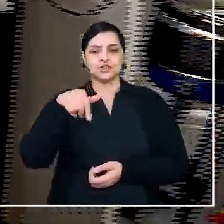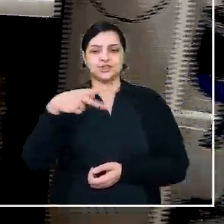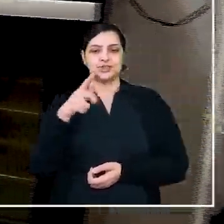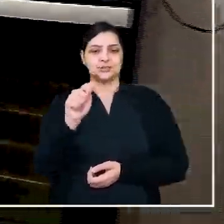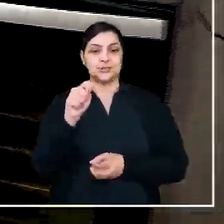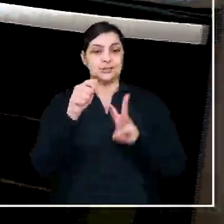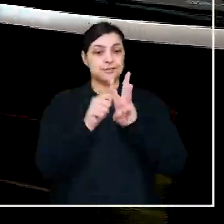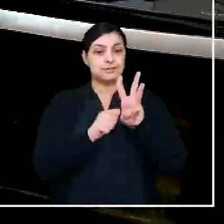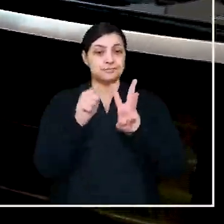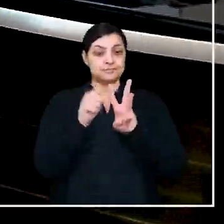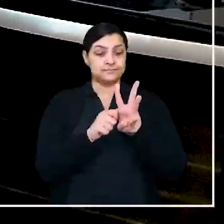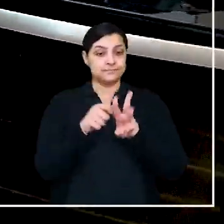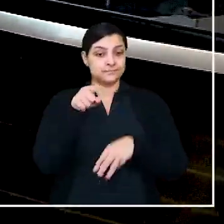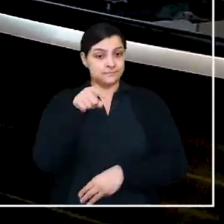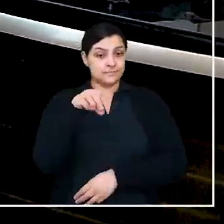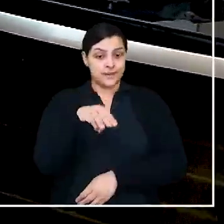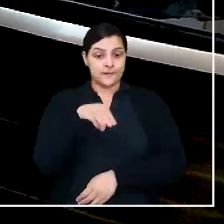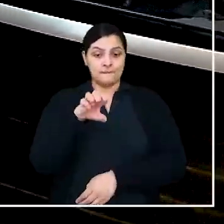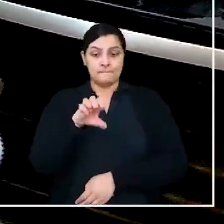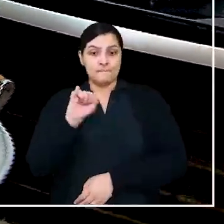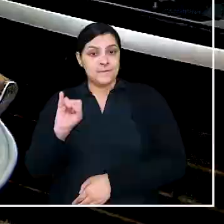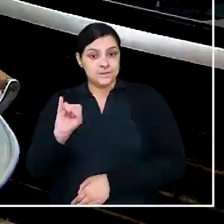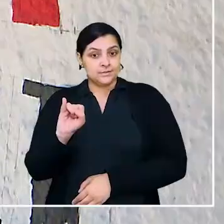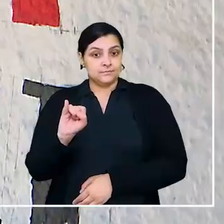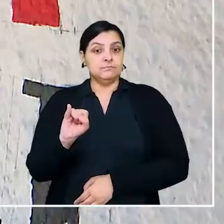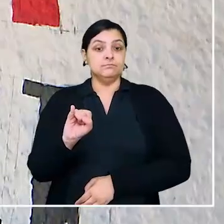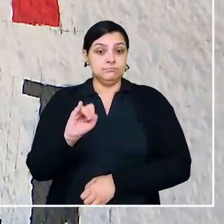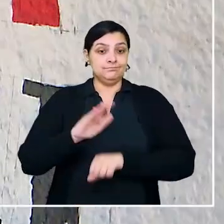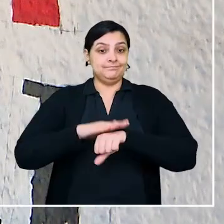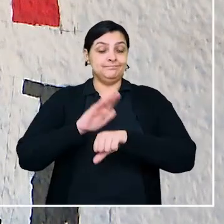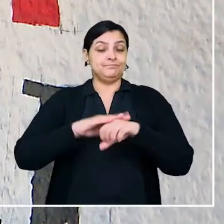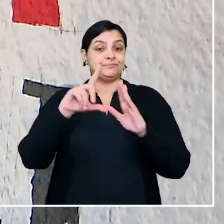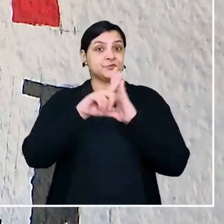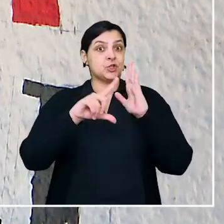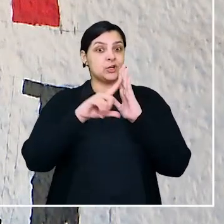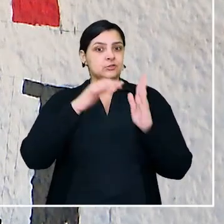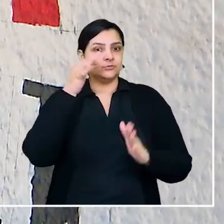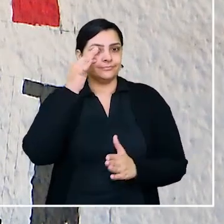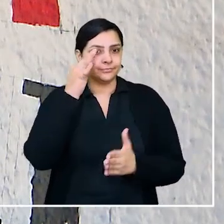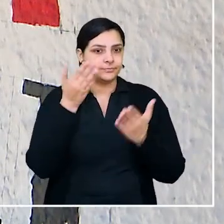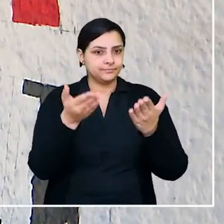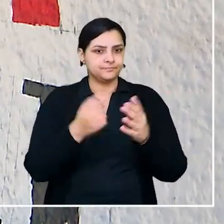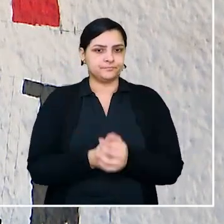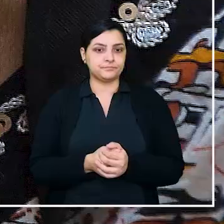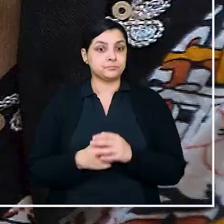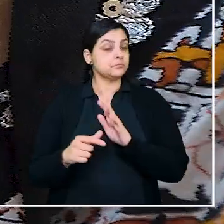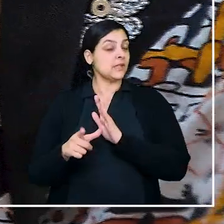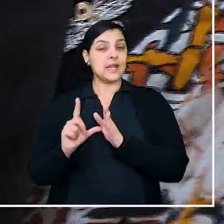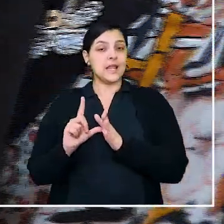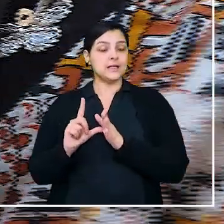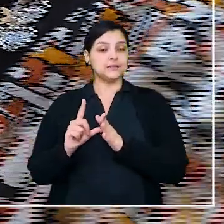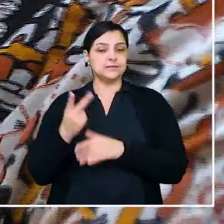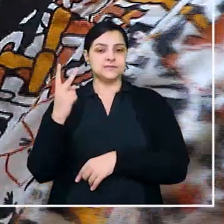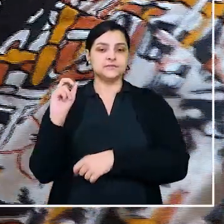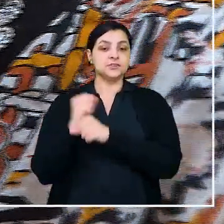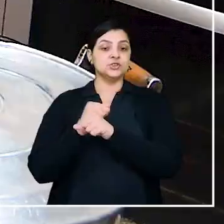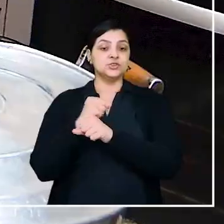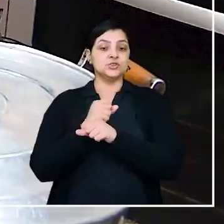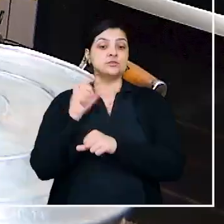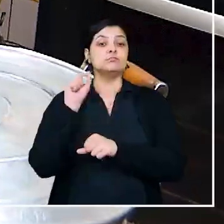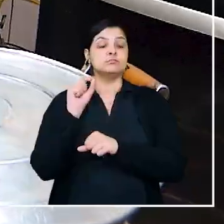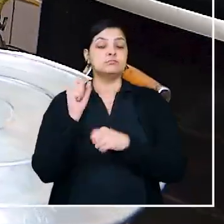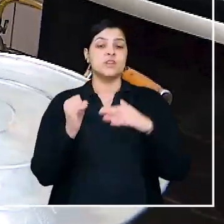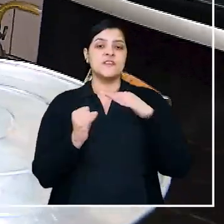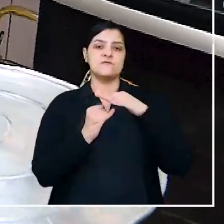Há três meses, a microempreendedora individual montou uma loja física. Antes disso, ficou 20 anos